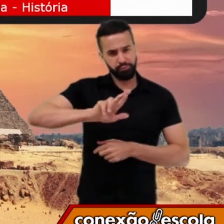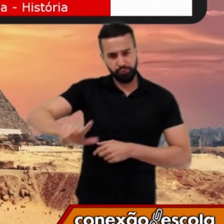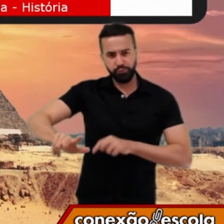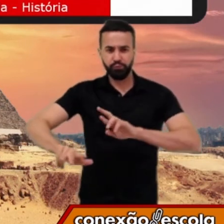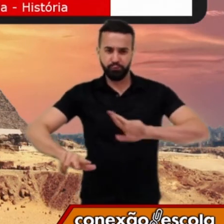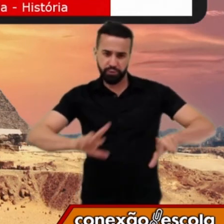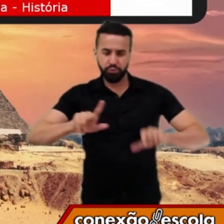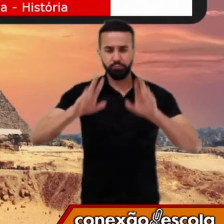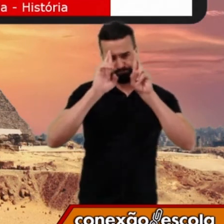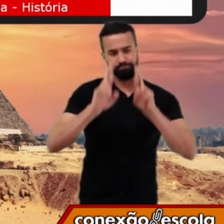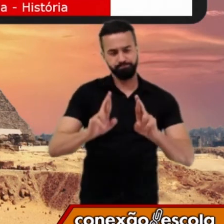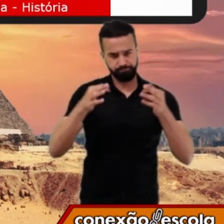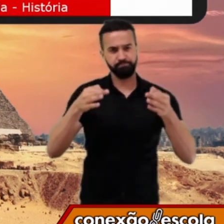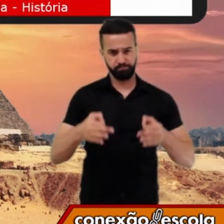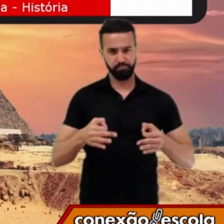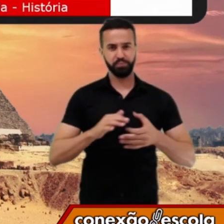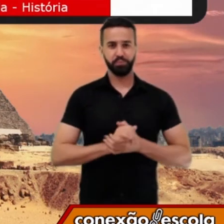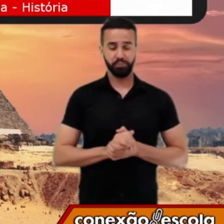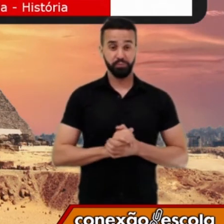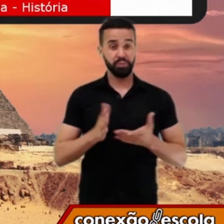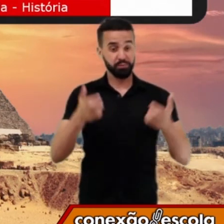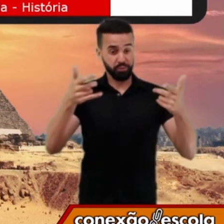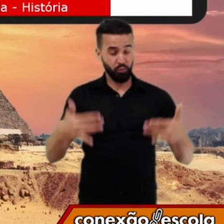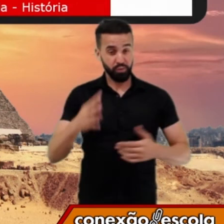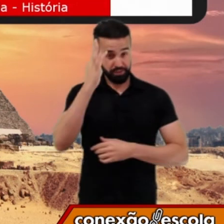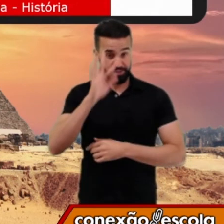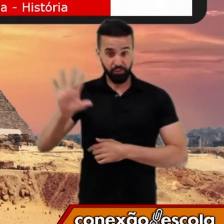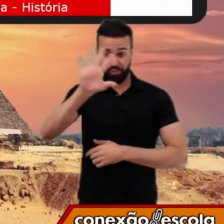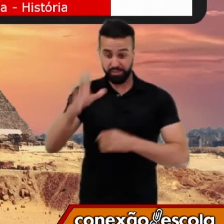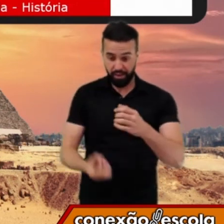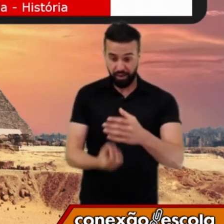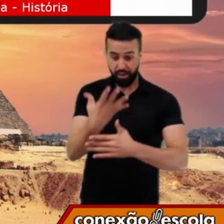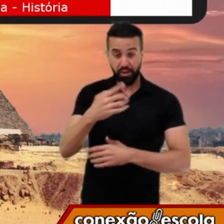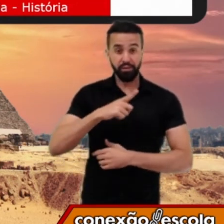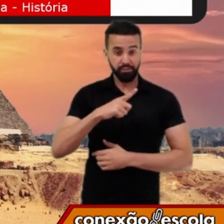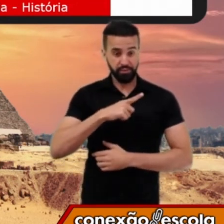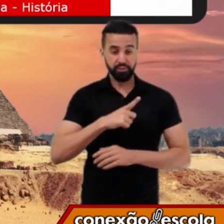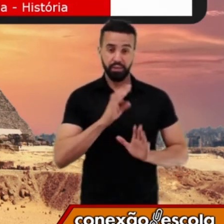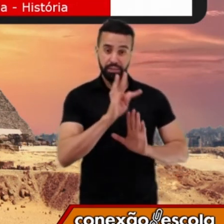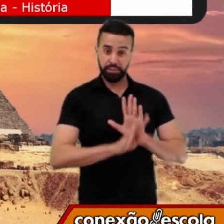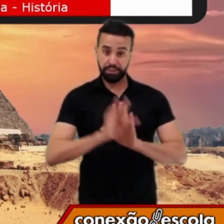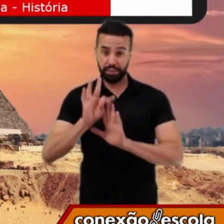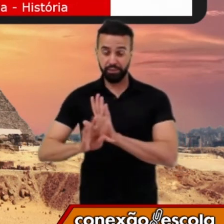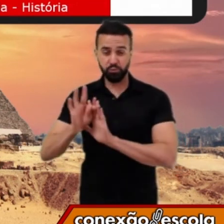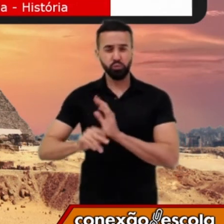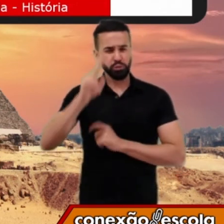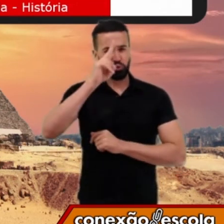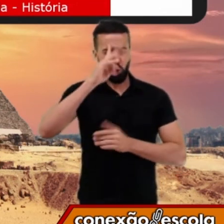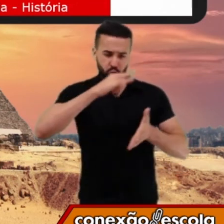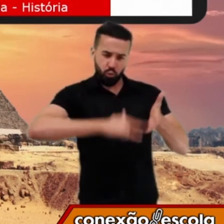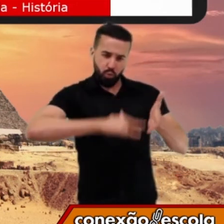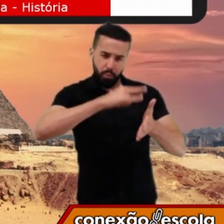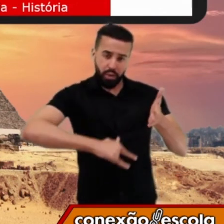Nesta aula, apresentamos o que é a teoria criacionista. Demonstramos, por meio de textos, que são fontes históricas,